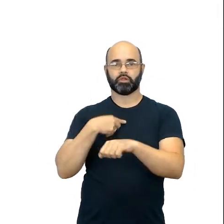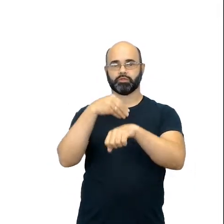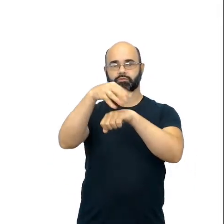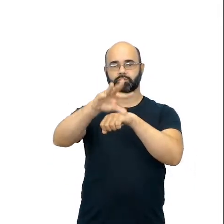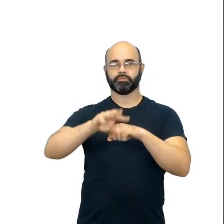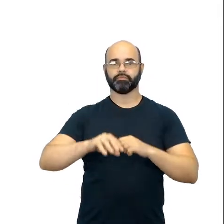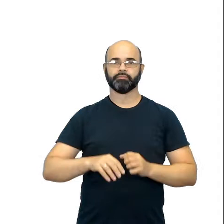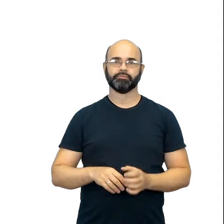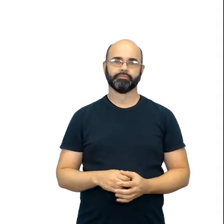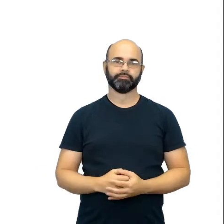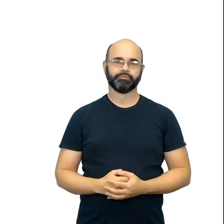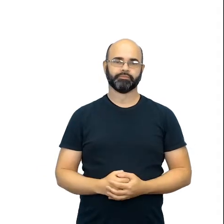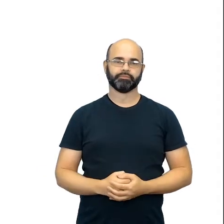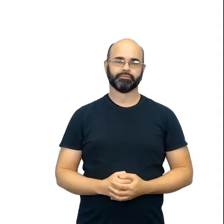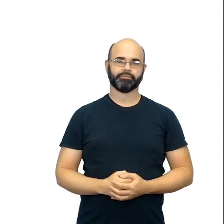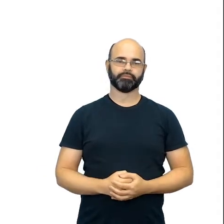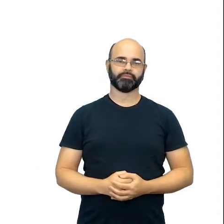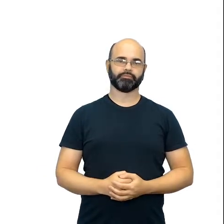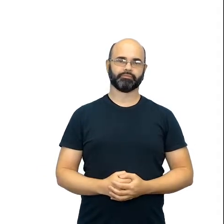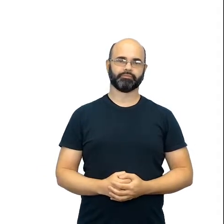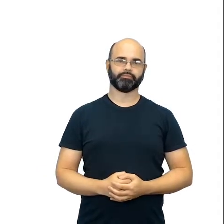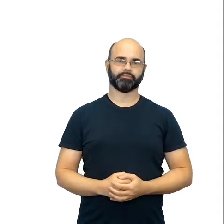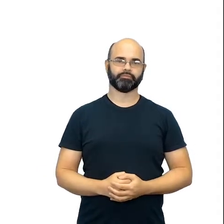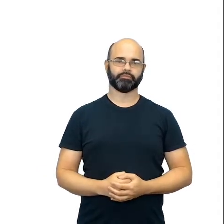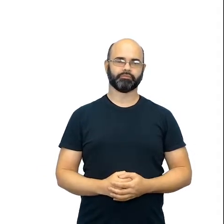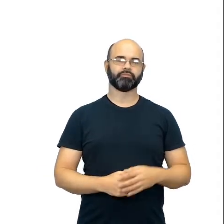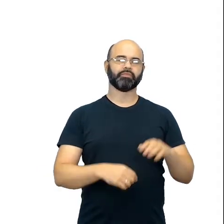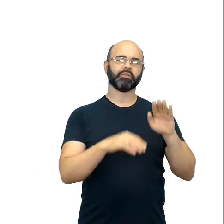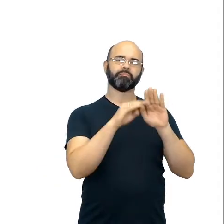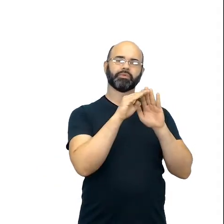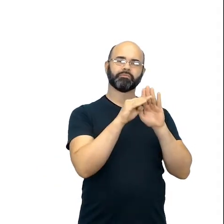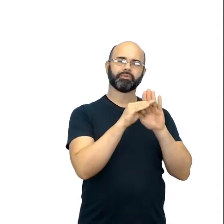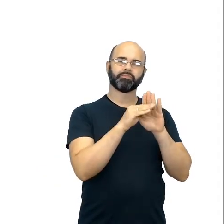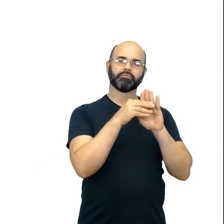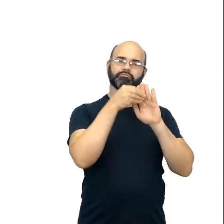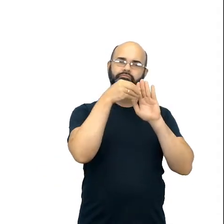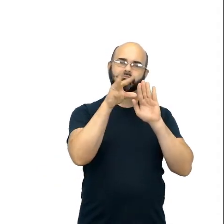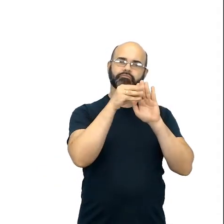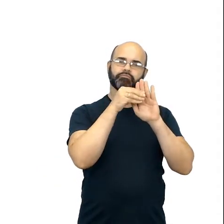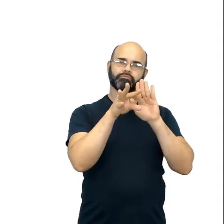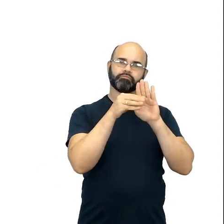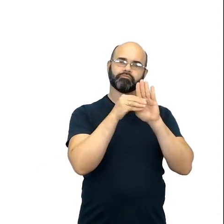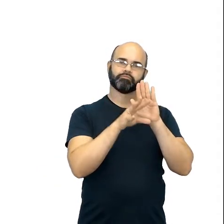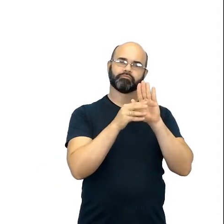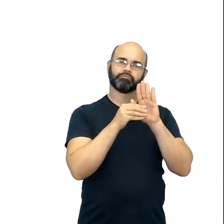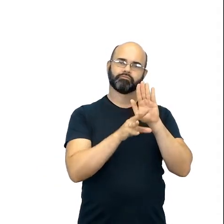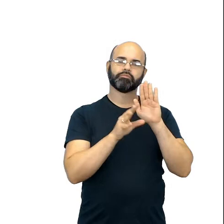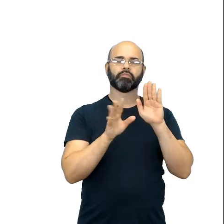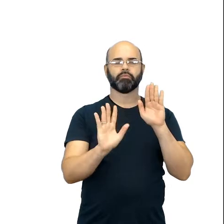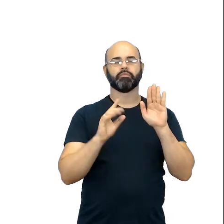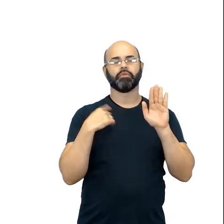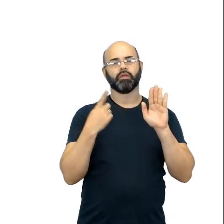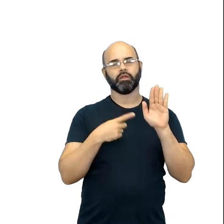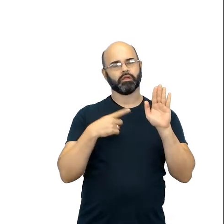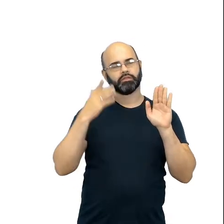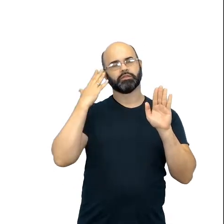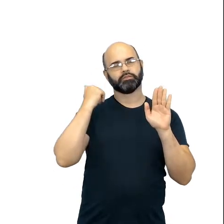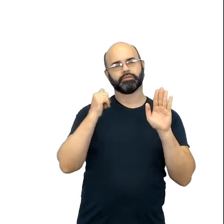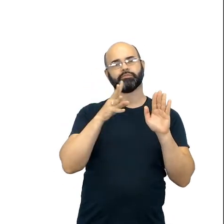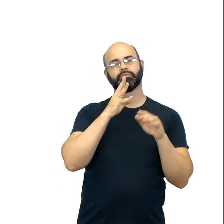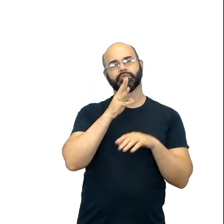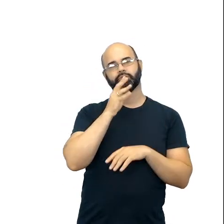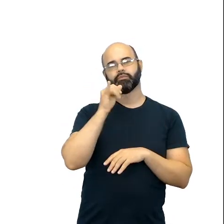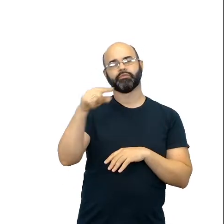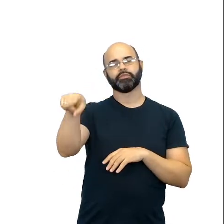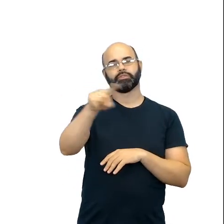apontamentos que a gente faz aqui, a gente considera algumas realidades. Todos os formadores, eles estão em